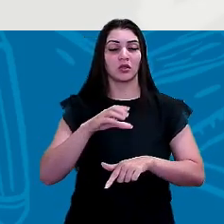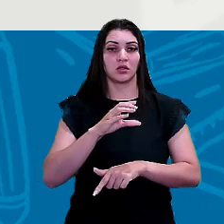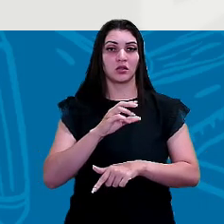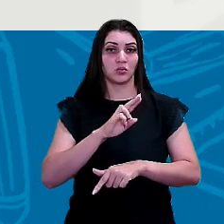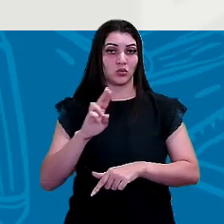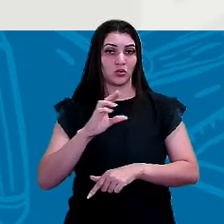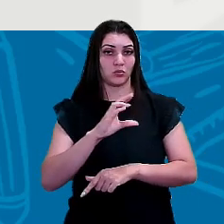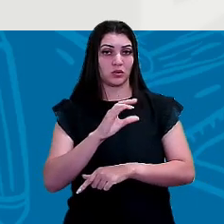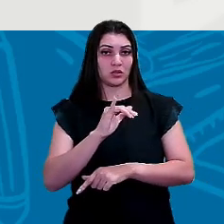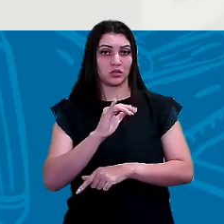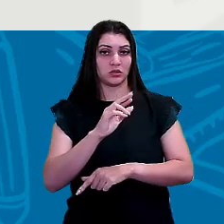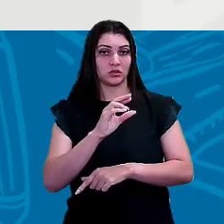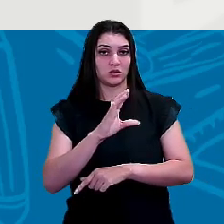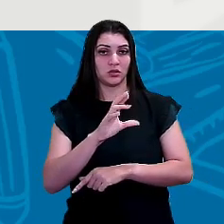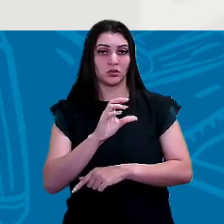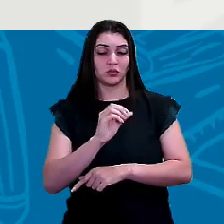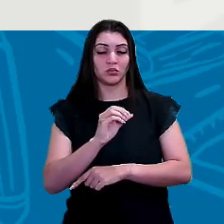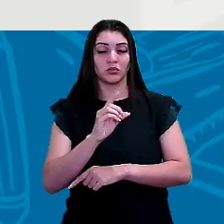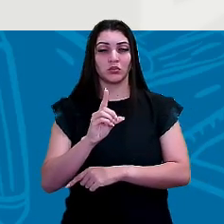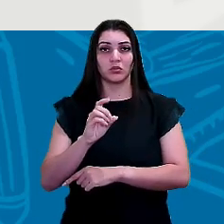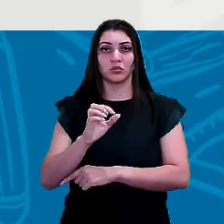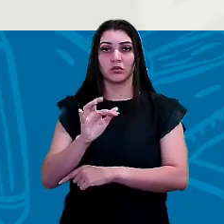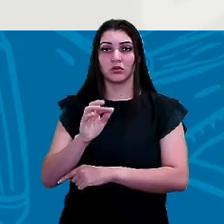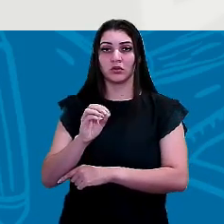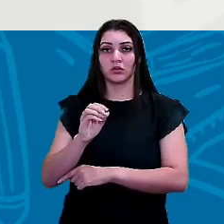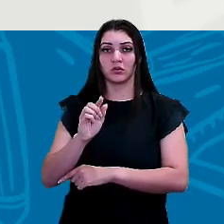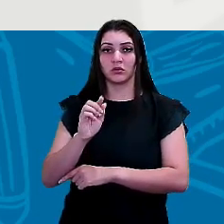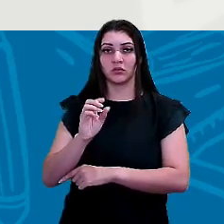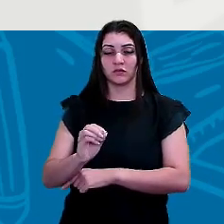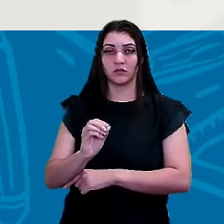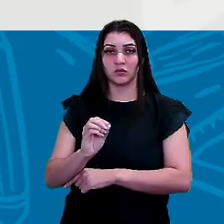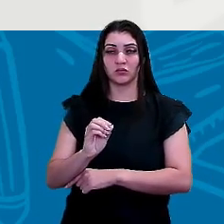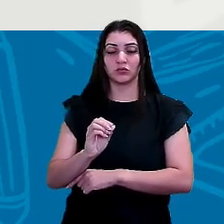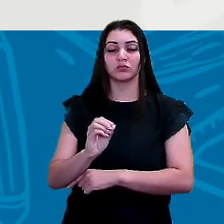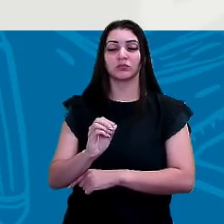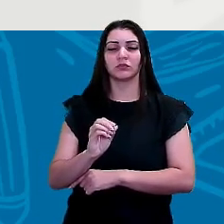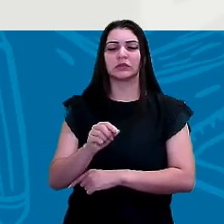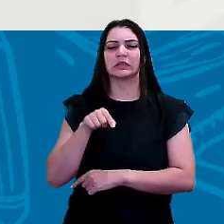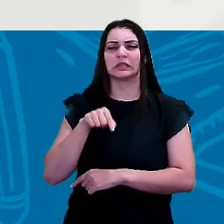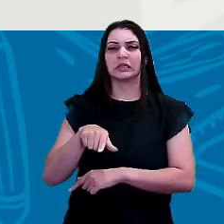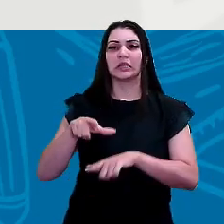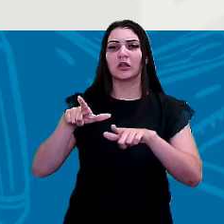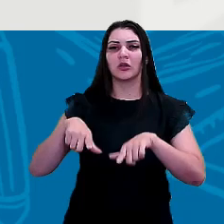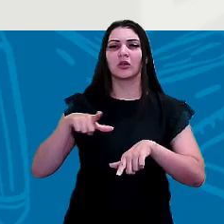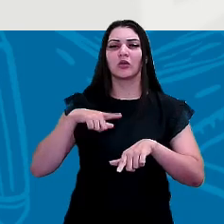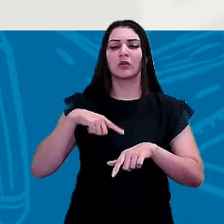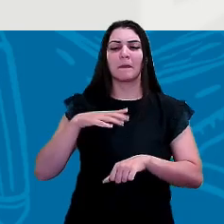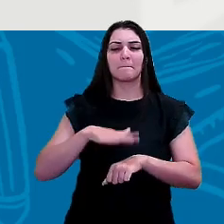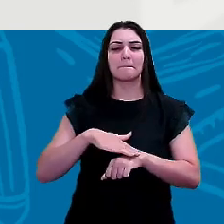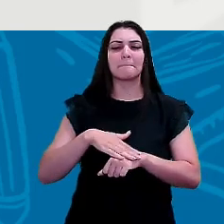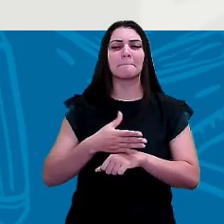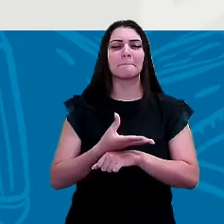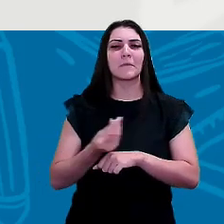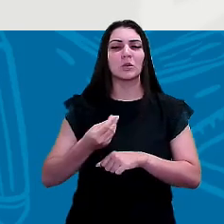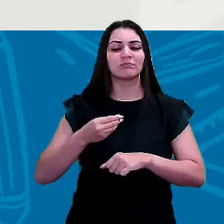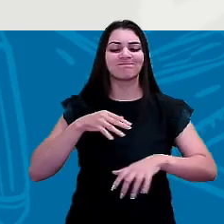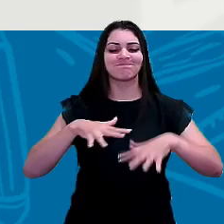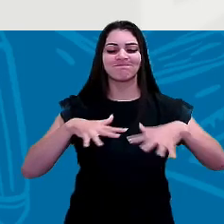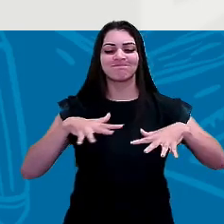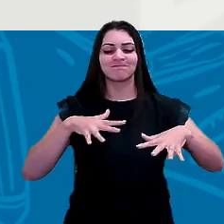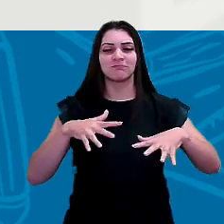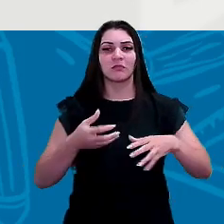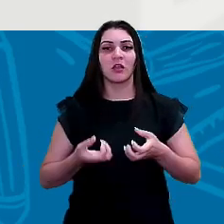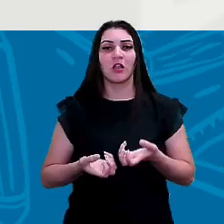do Pacífico, que é uma zona onde há bastante terremotos, bastante